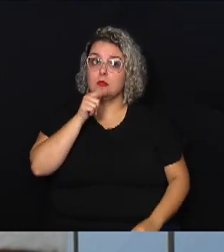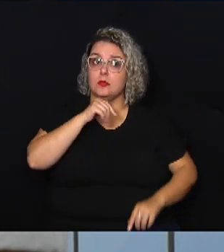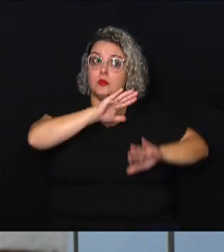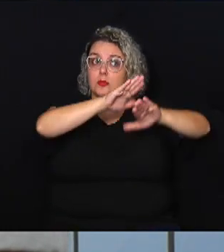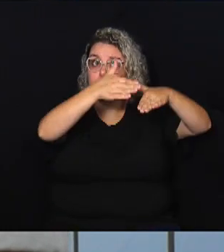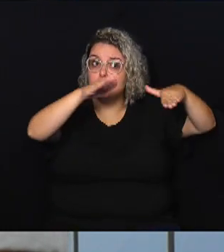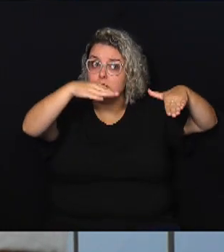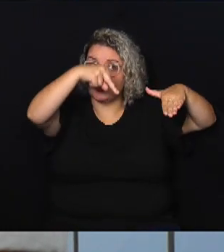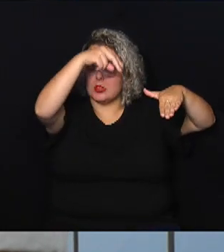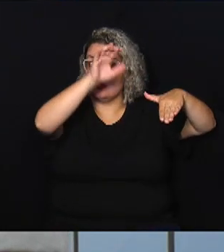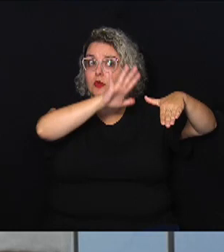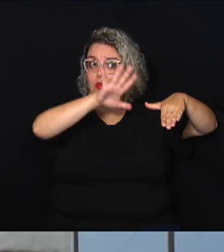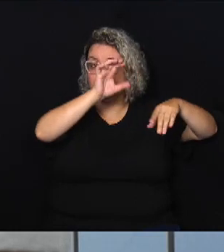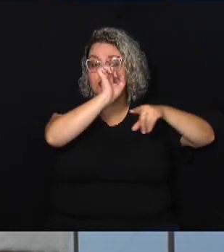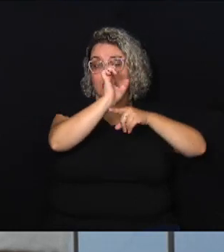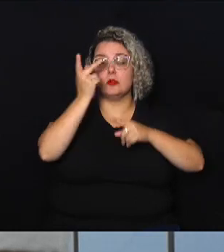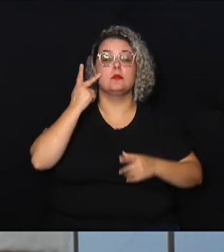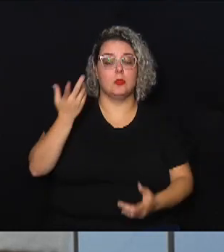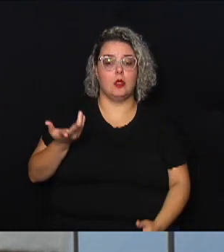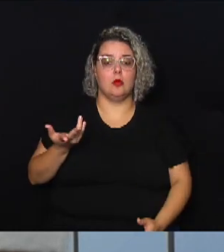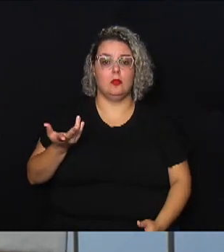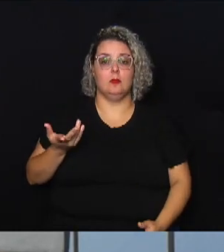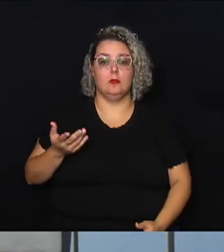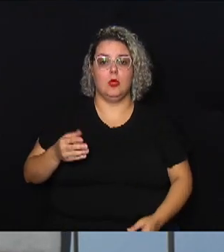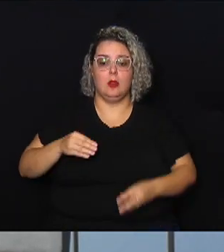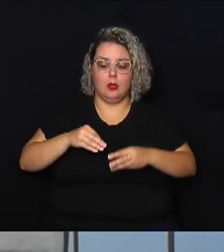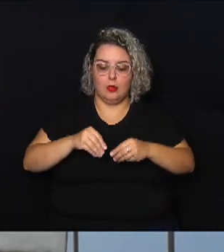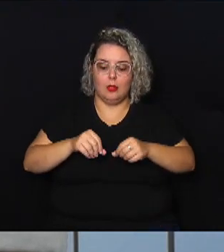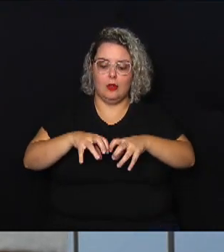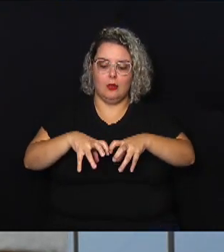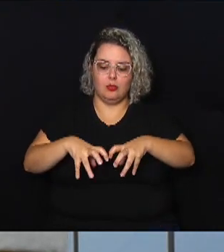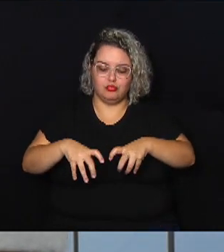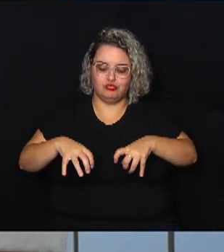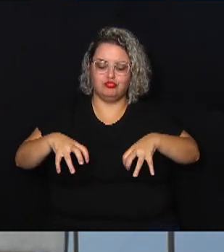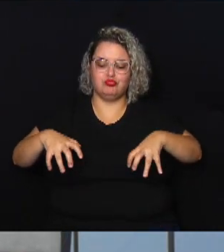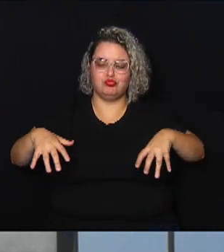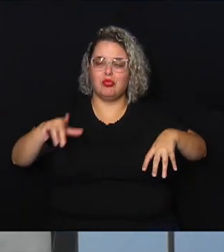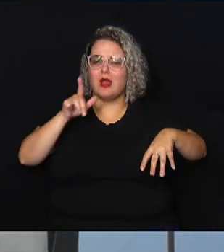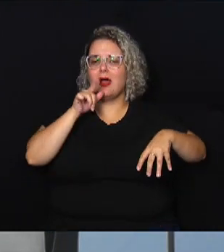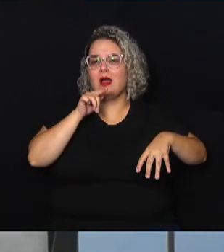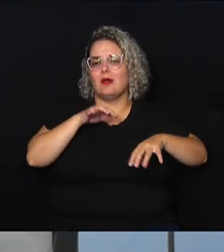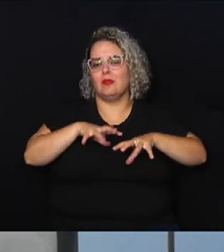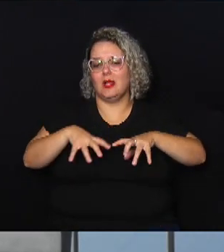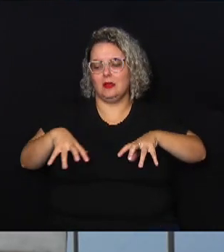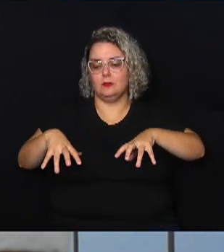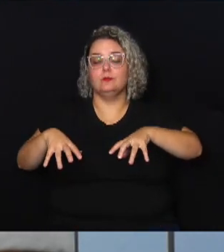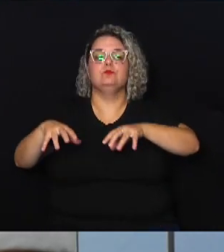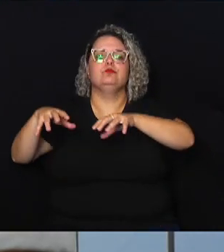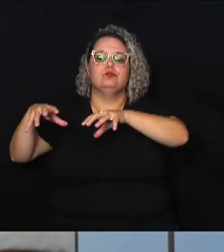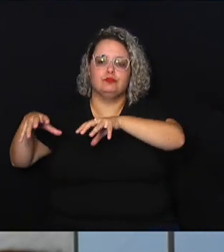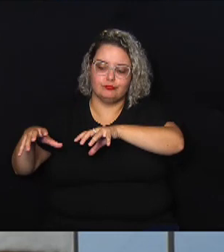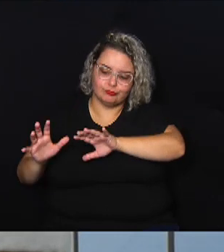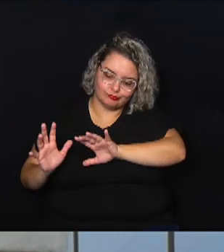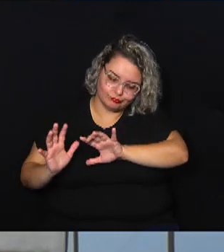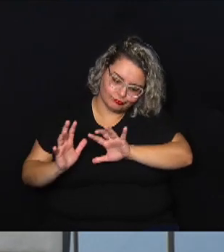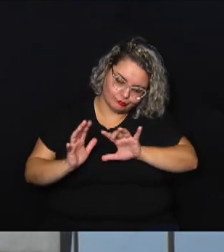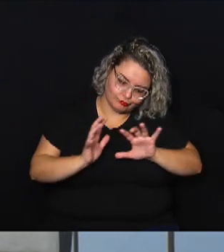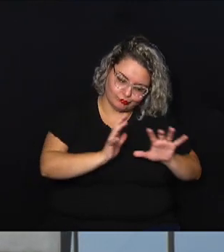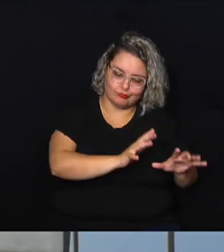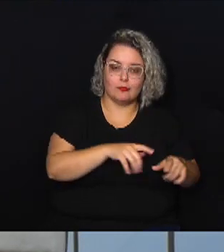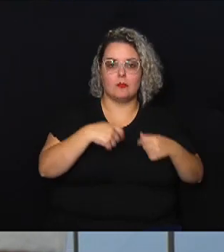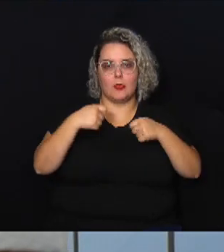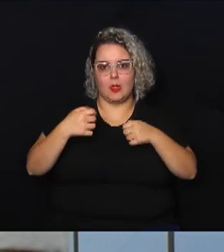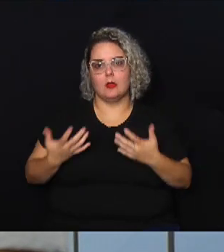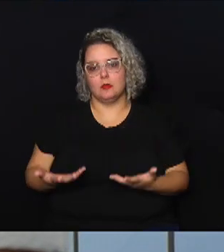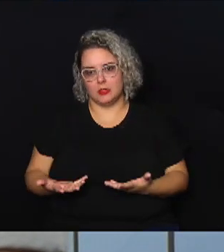em que o solo acaba sendo saturado pela água e é um deslocamento literalmente da massa e muitas vezes acaba